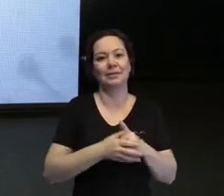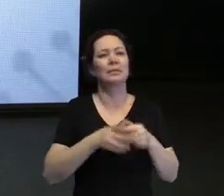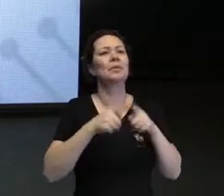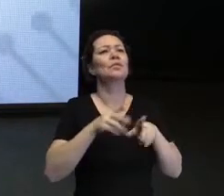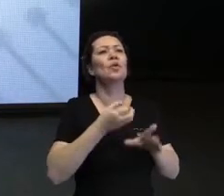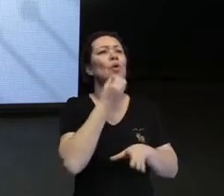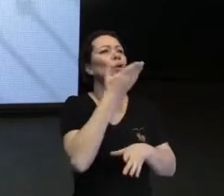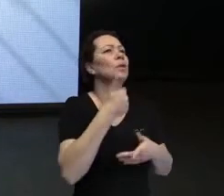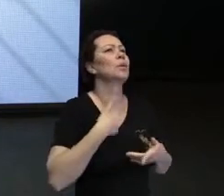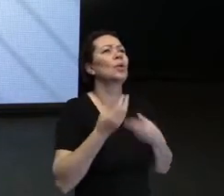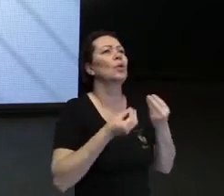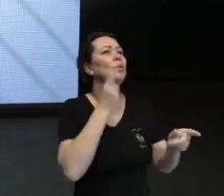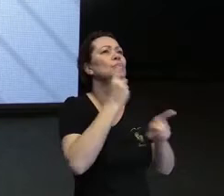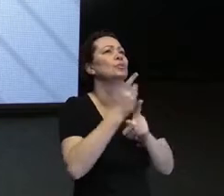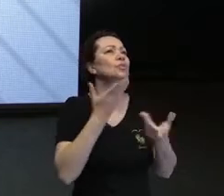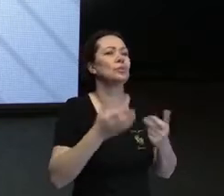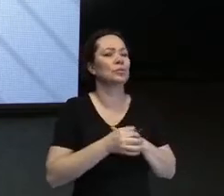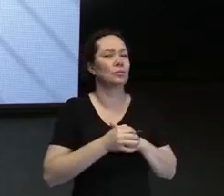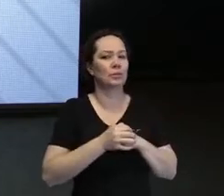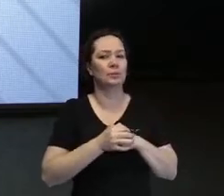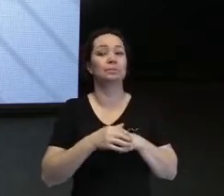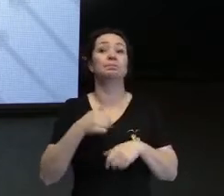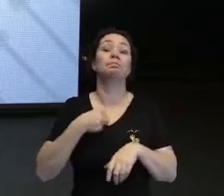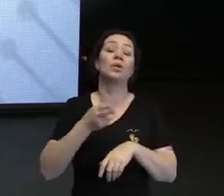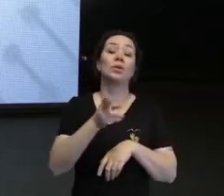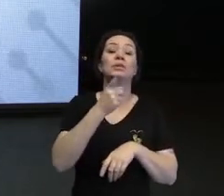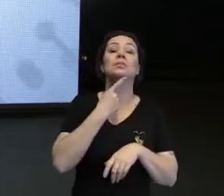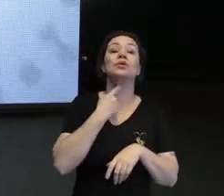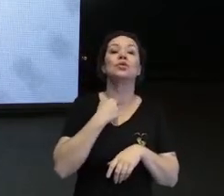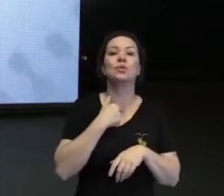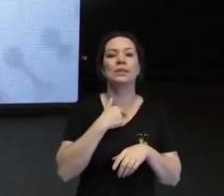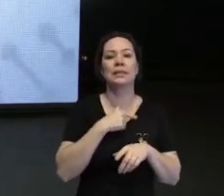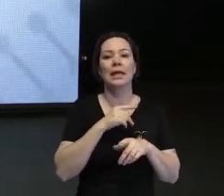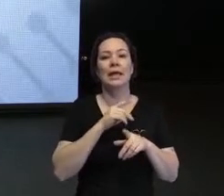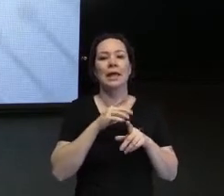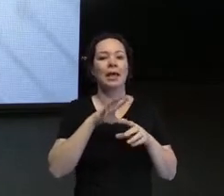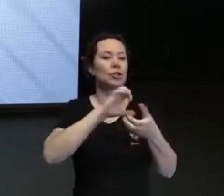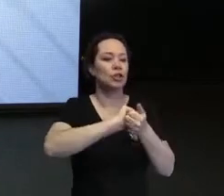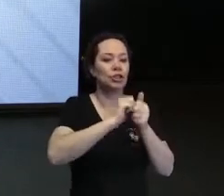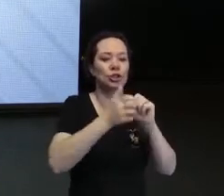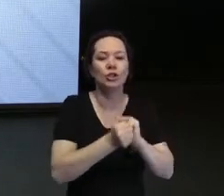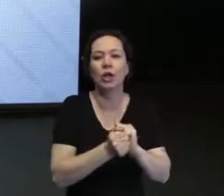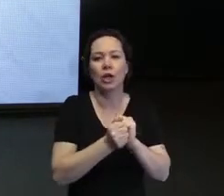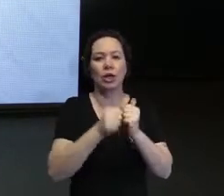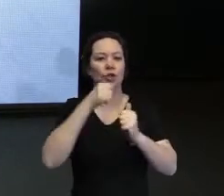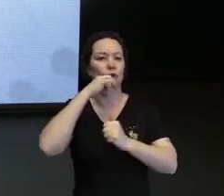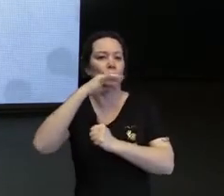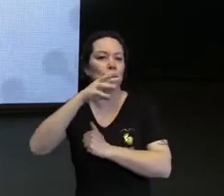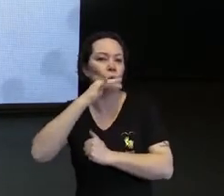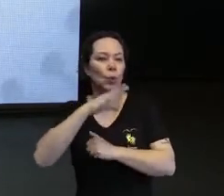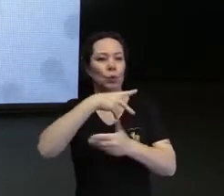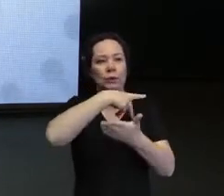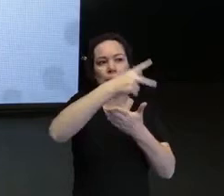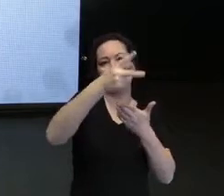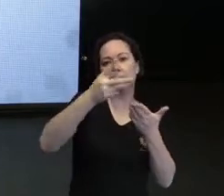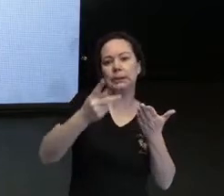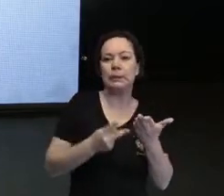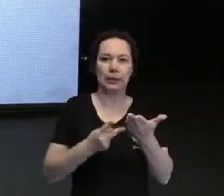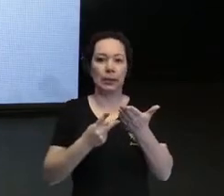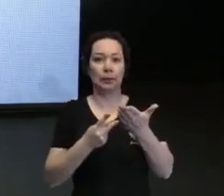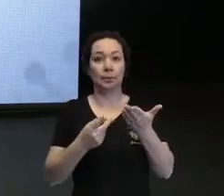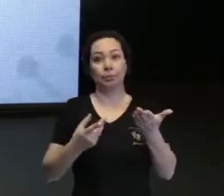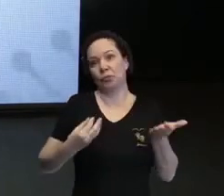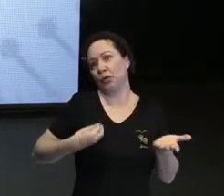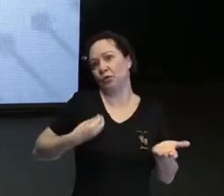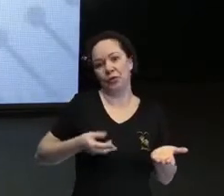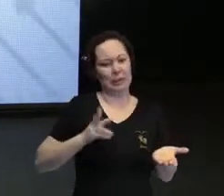descobriu... Então, eu sempre gostei muito de arte, de cores e desenhos e... Vida